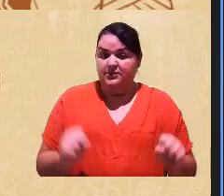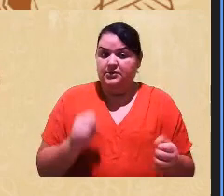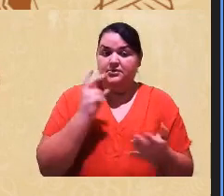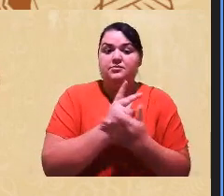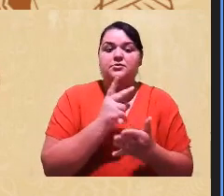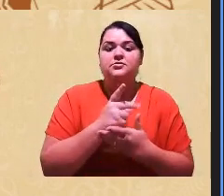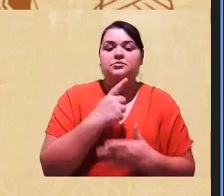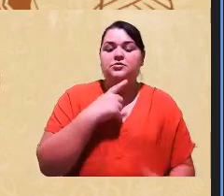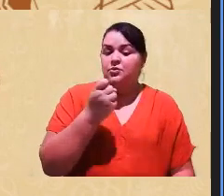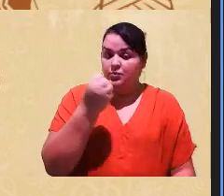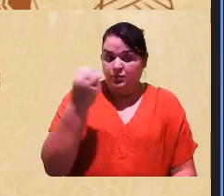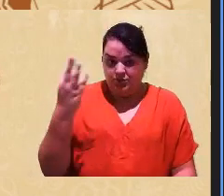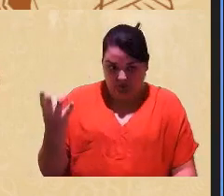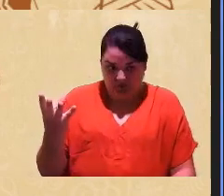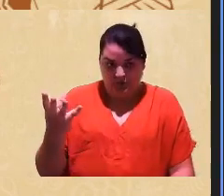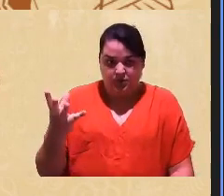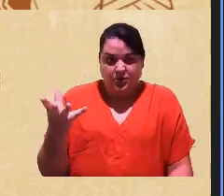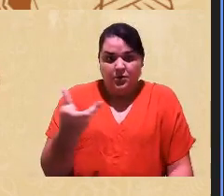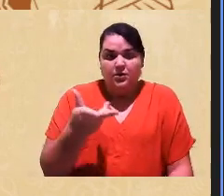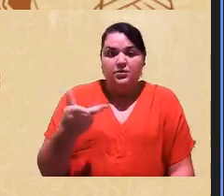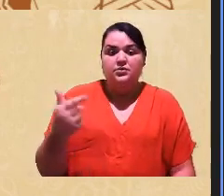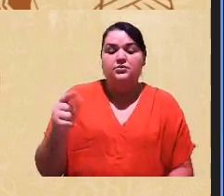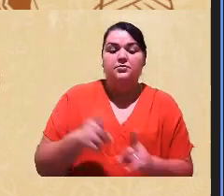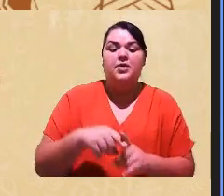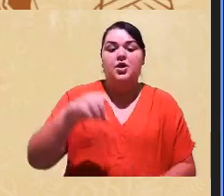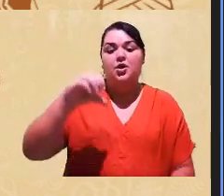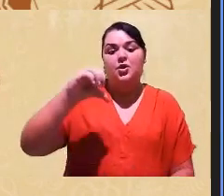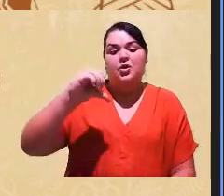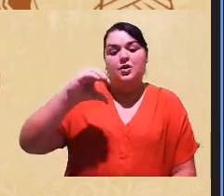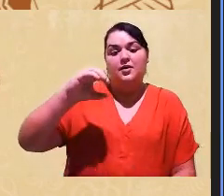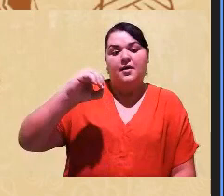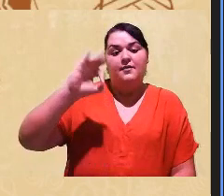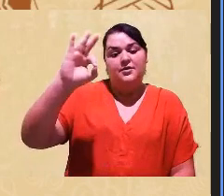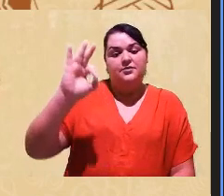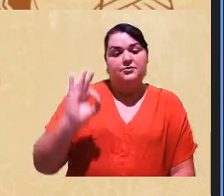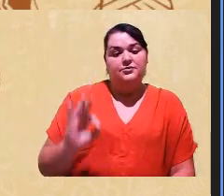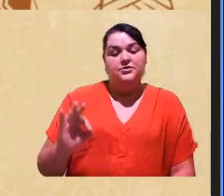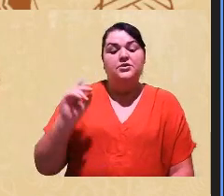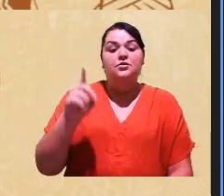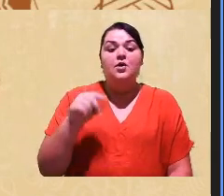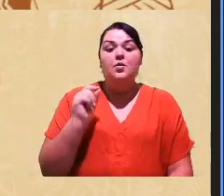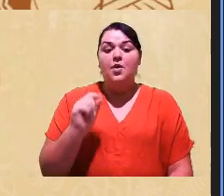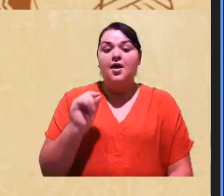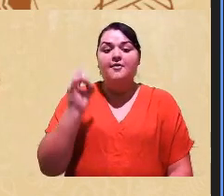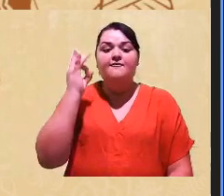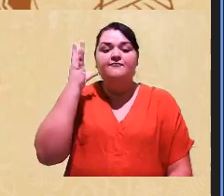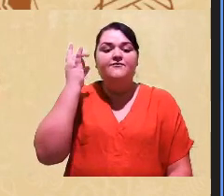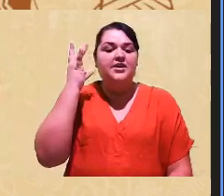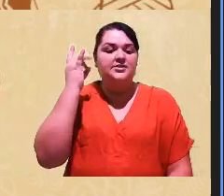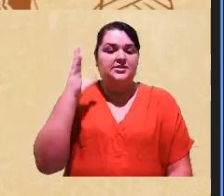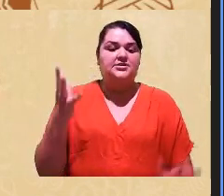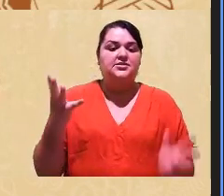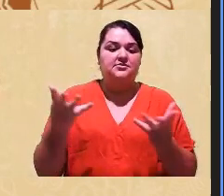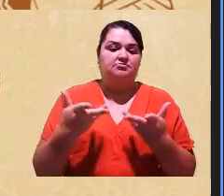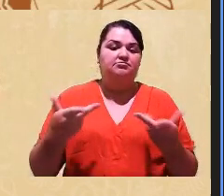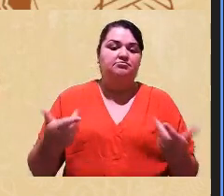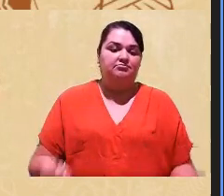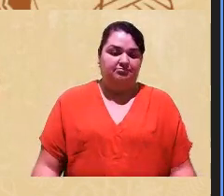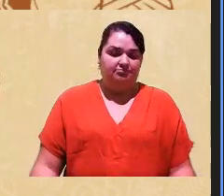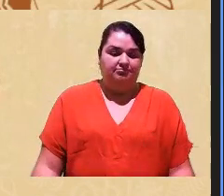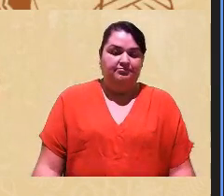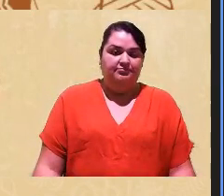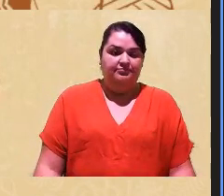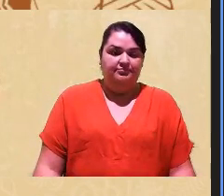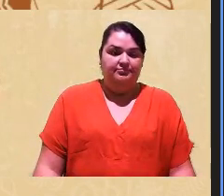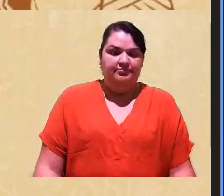quantitativamente, qualitativamente, 90% dos casos são casos fáceis, a banca não